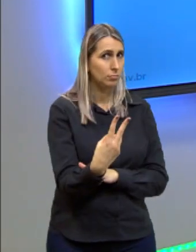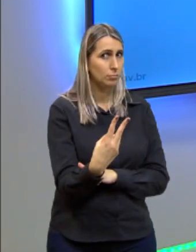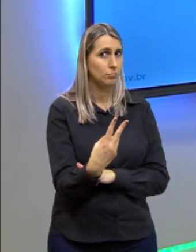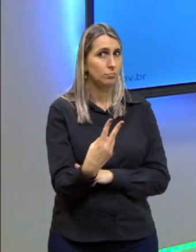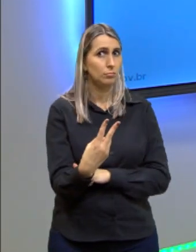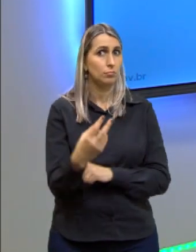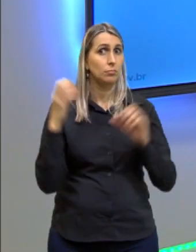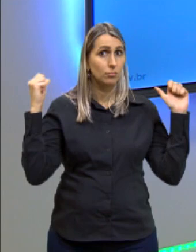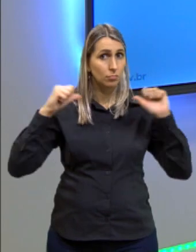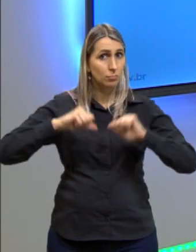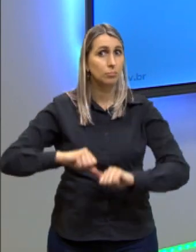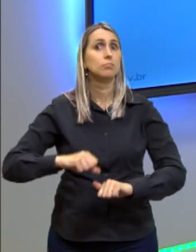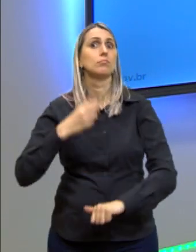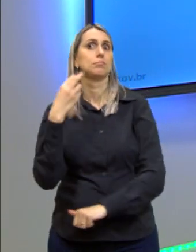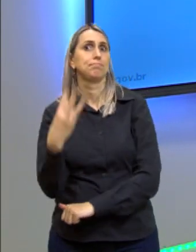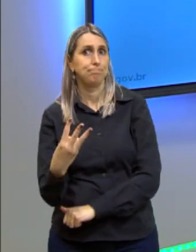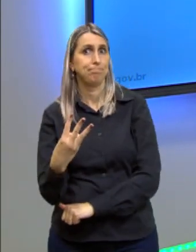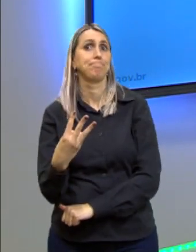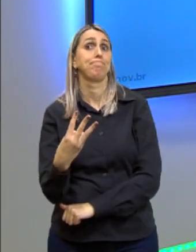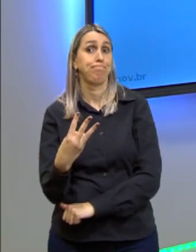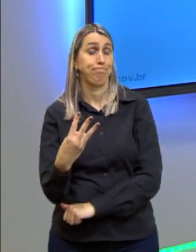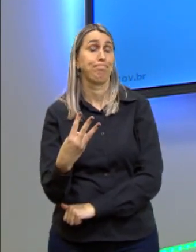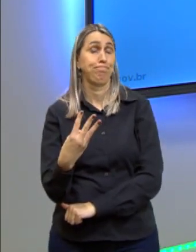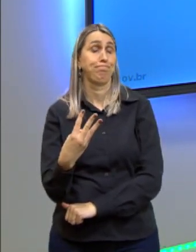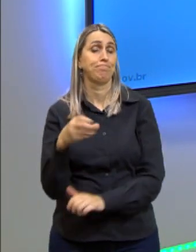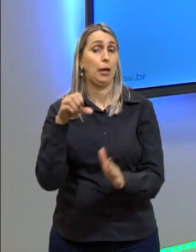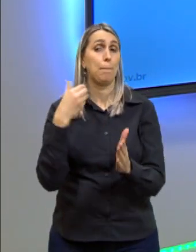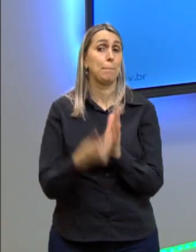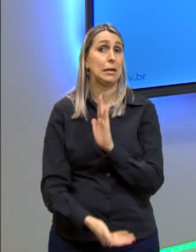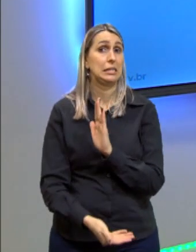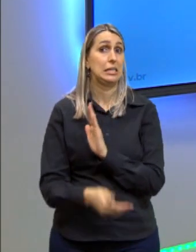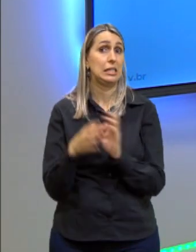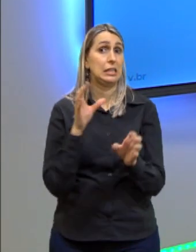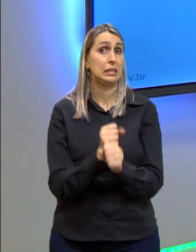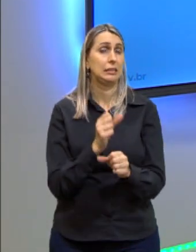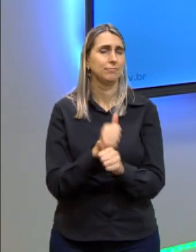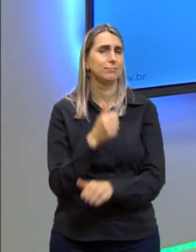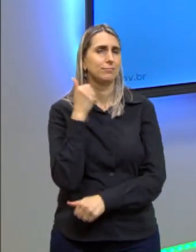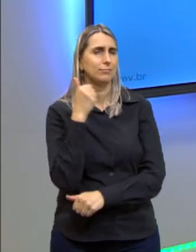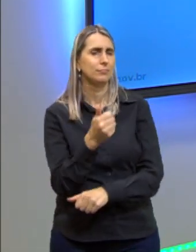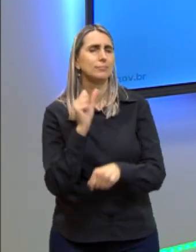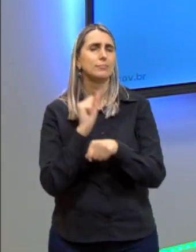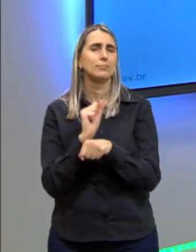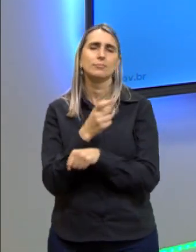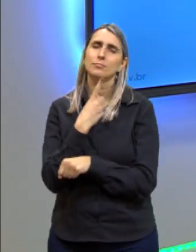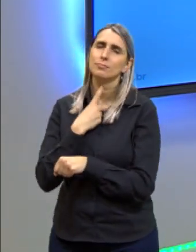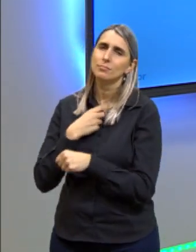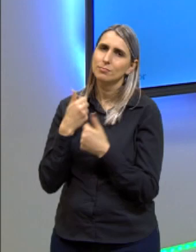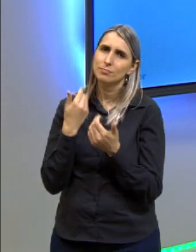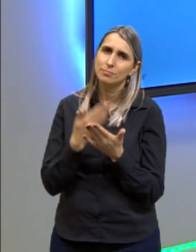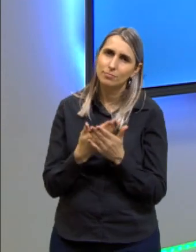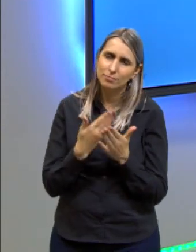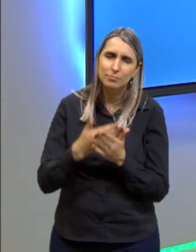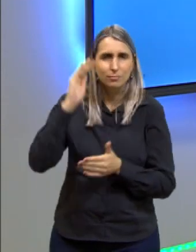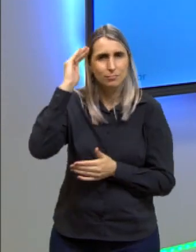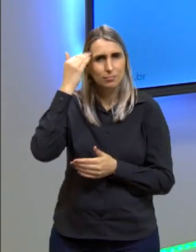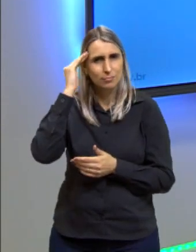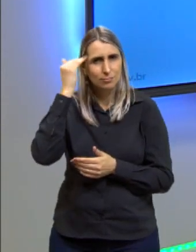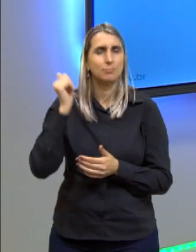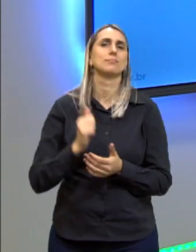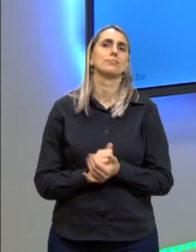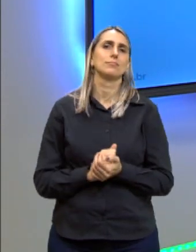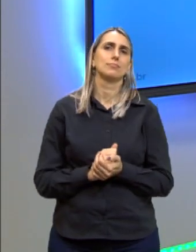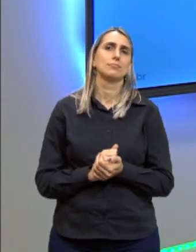na competência 3, gente. Está legal, meus queridões? Espero que tenham gostado da aula, que tenham entendido